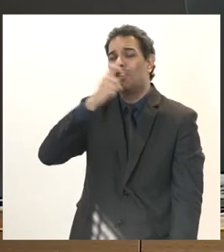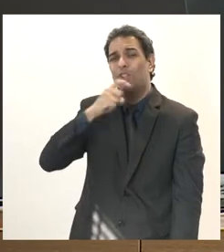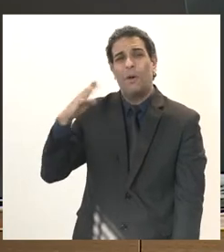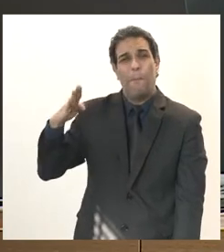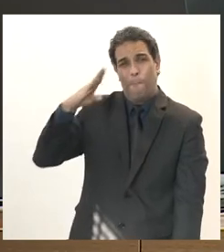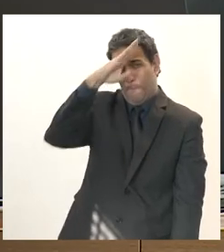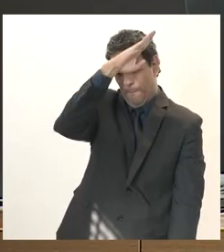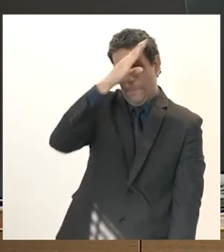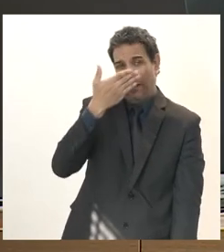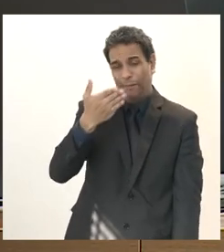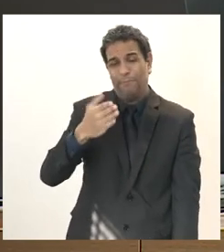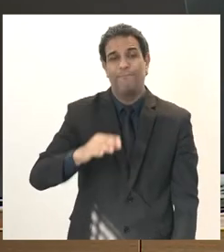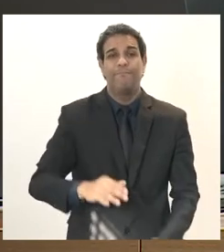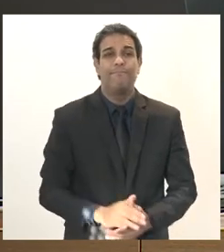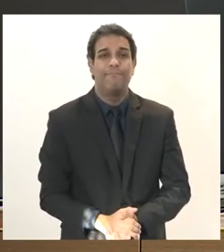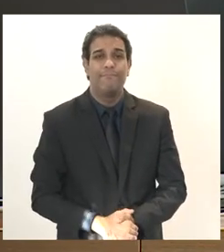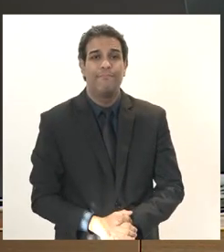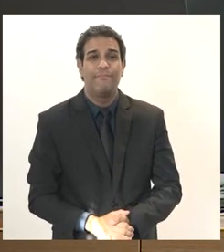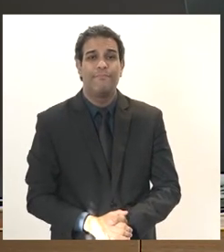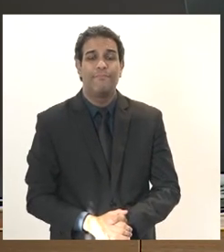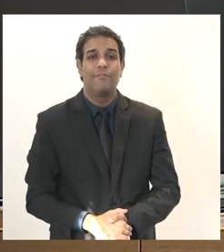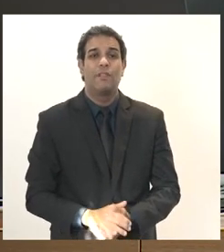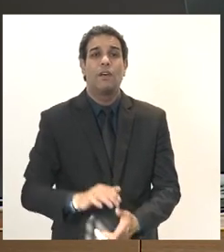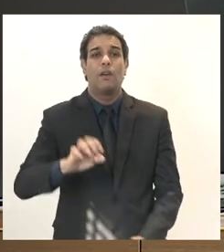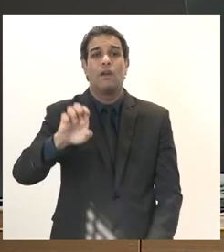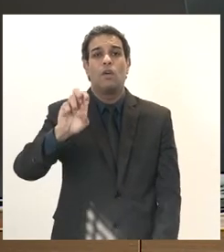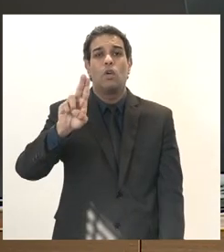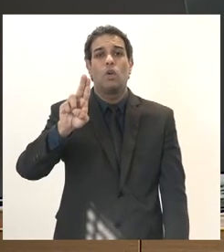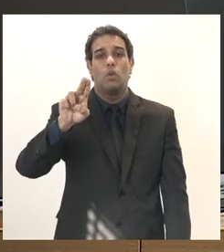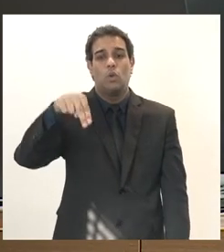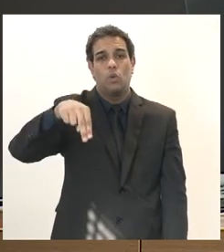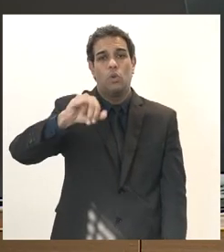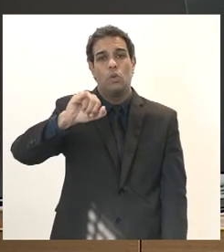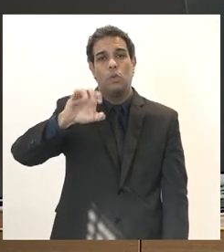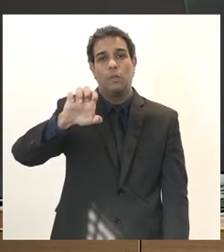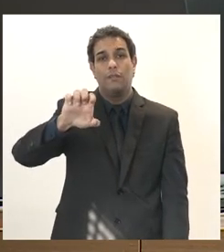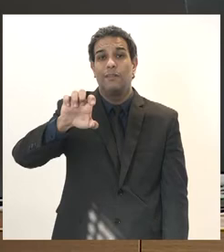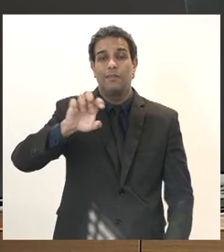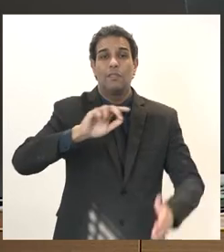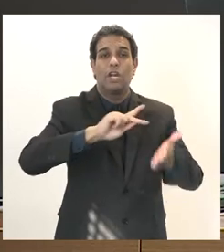eu nisse servidores sindicato dos servidores da justiça federal